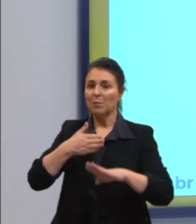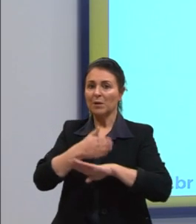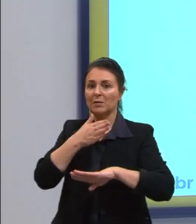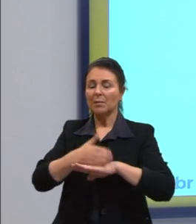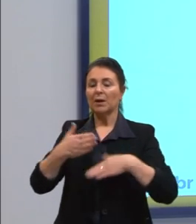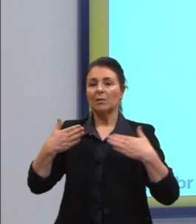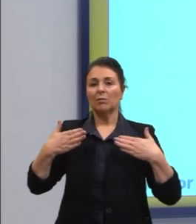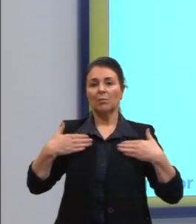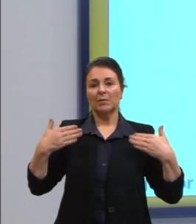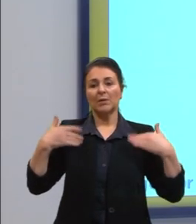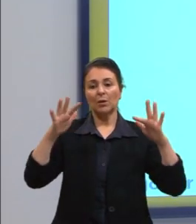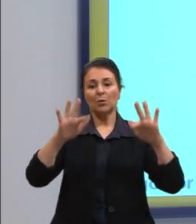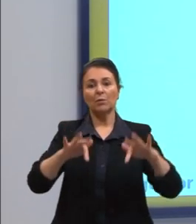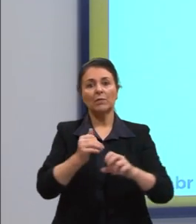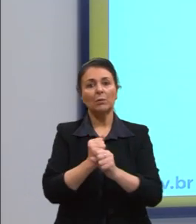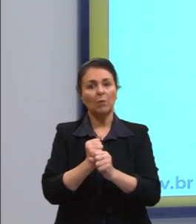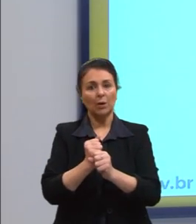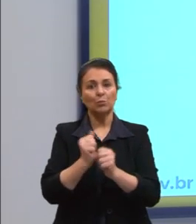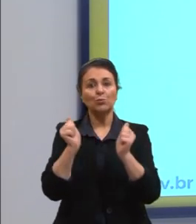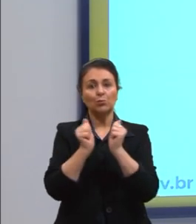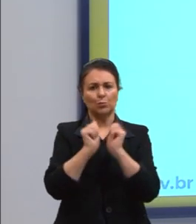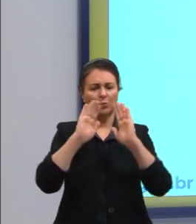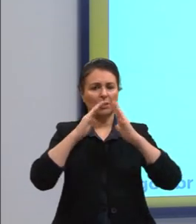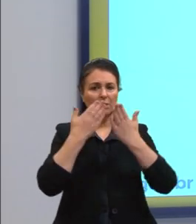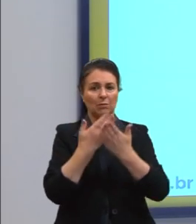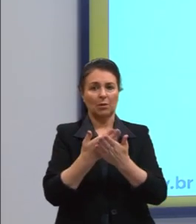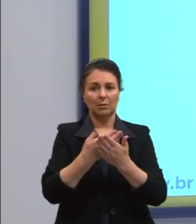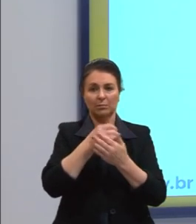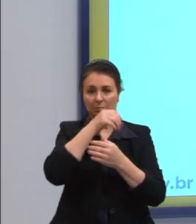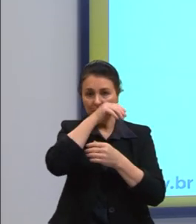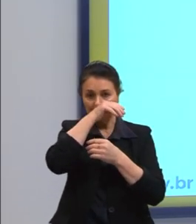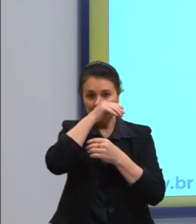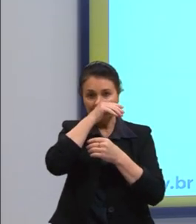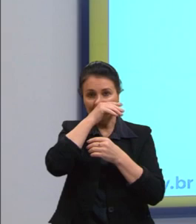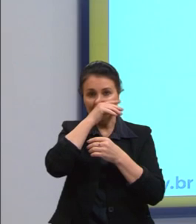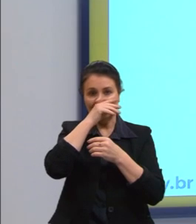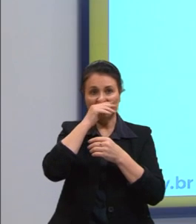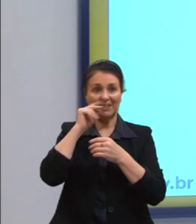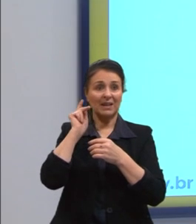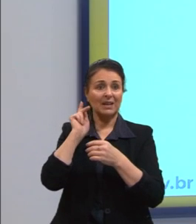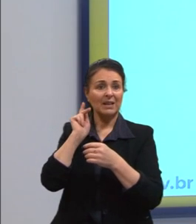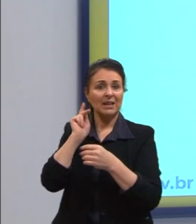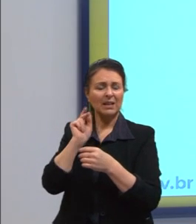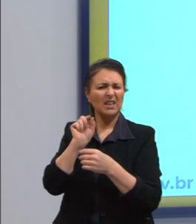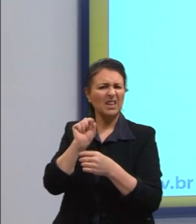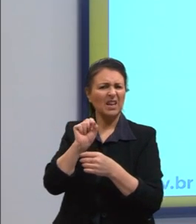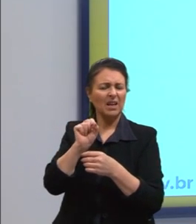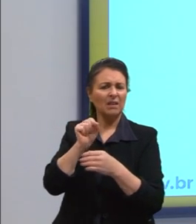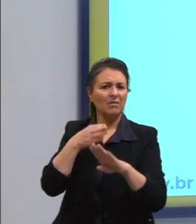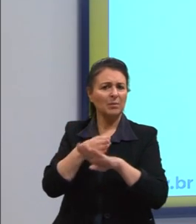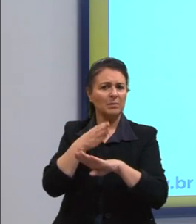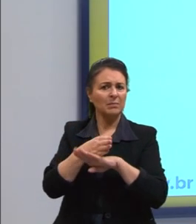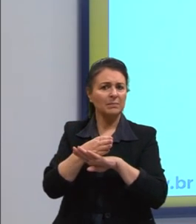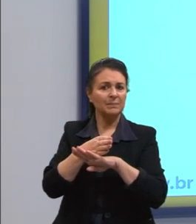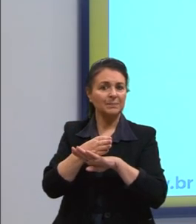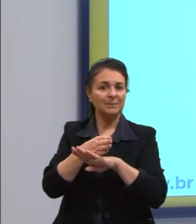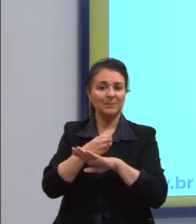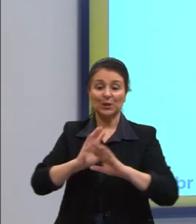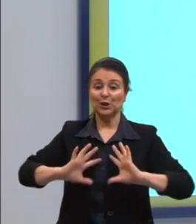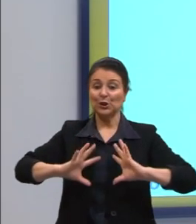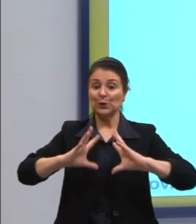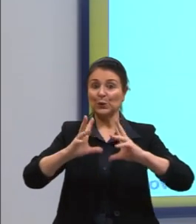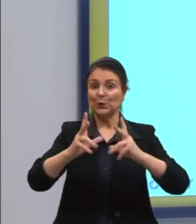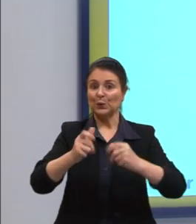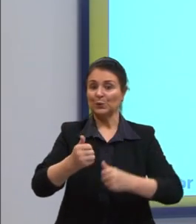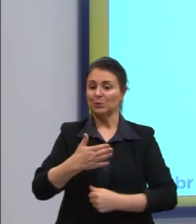passeio de fim de ano da escola. Quem irá participar? Todos os meus amigos. Isso